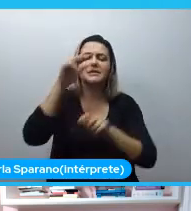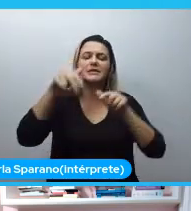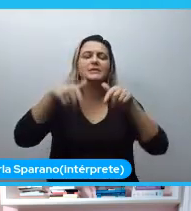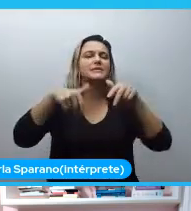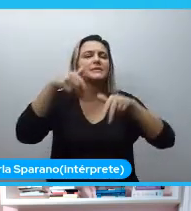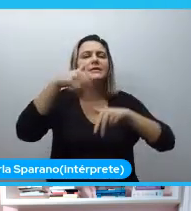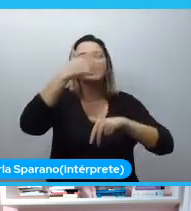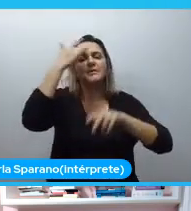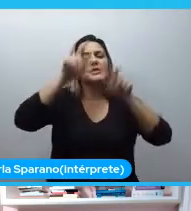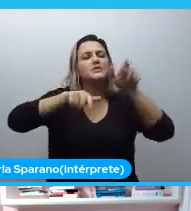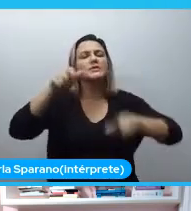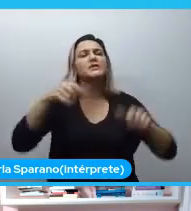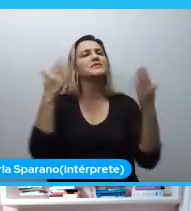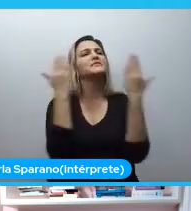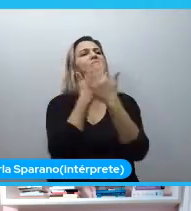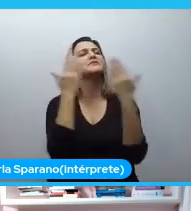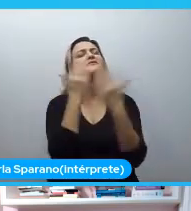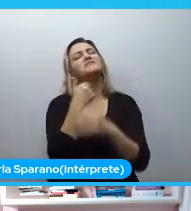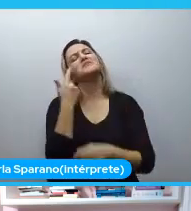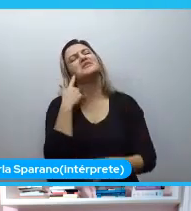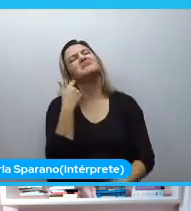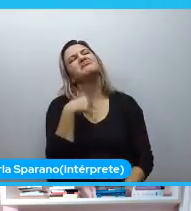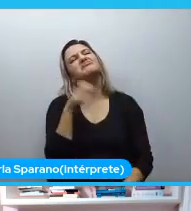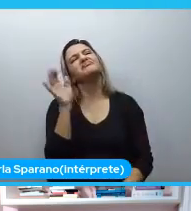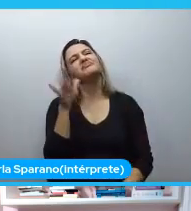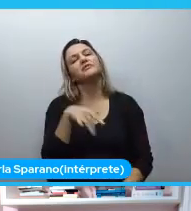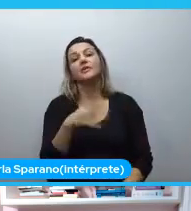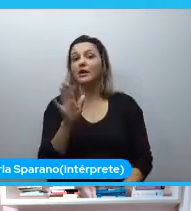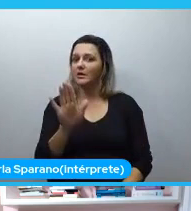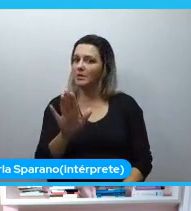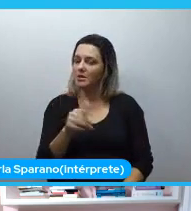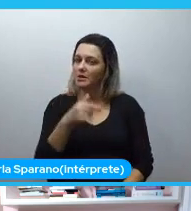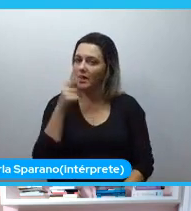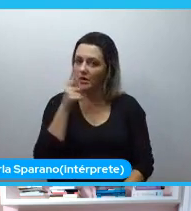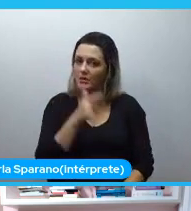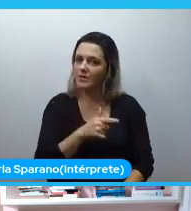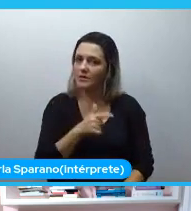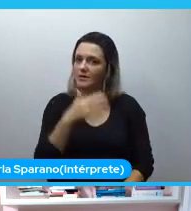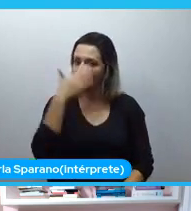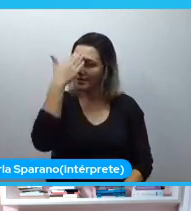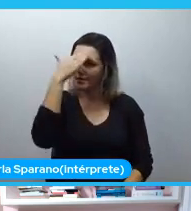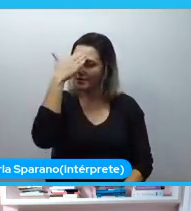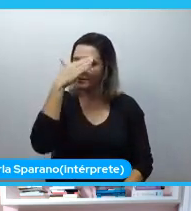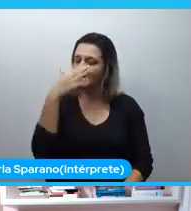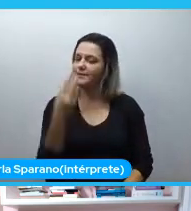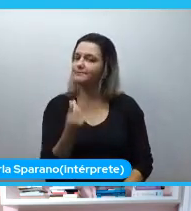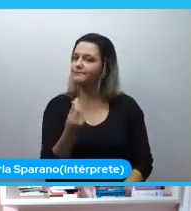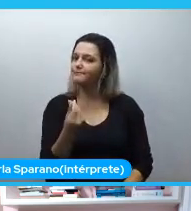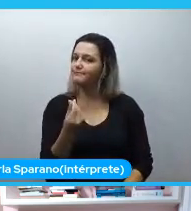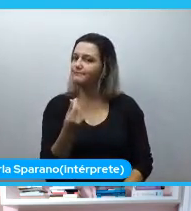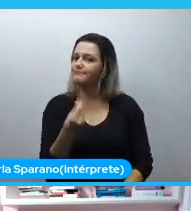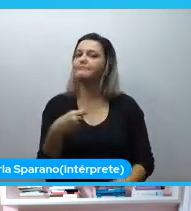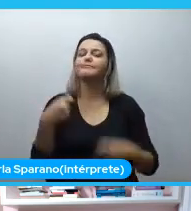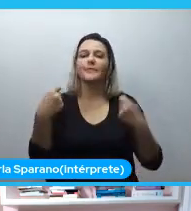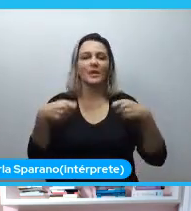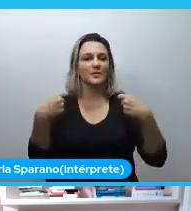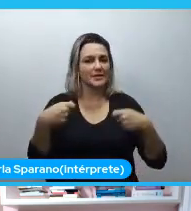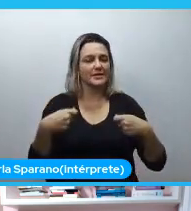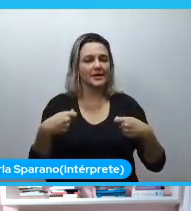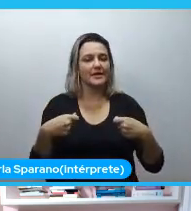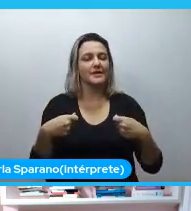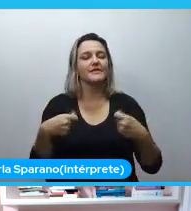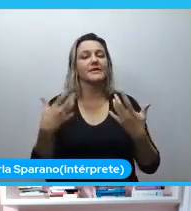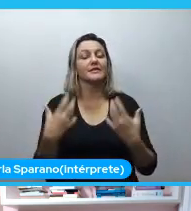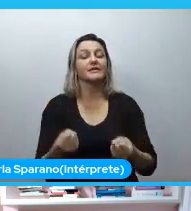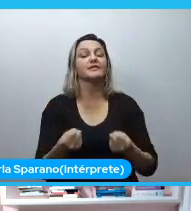não levava em consideração, porque eu acho que a gente só conseguiu entender que a gente precisava levar em consideração quando a